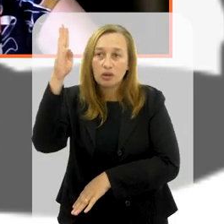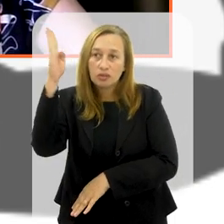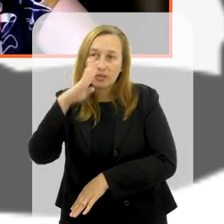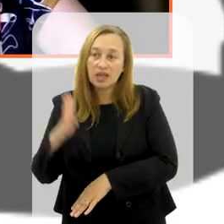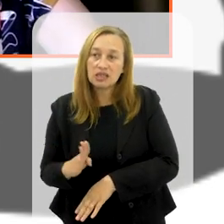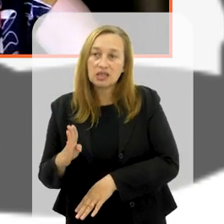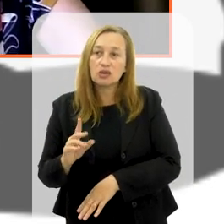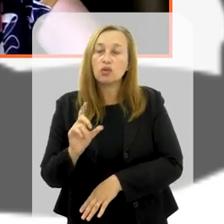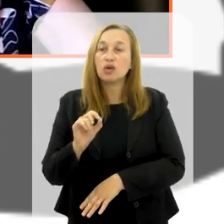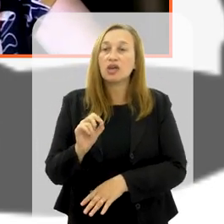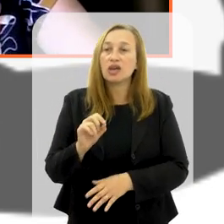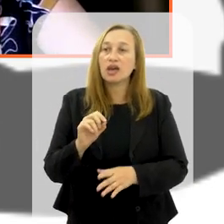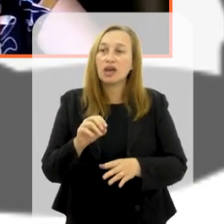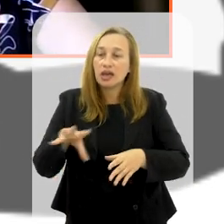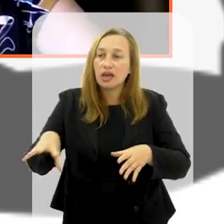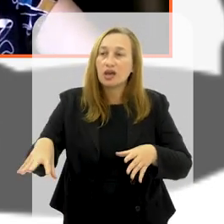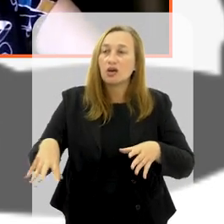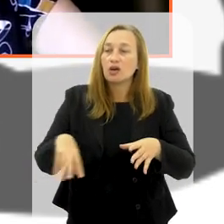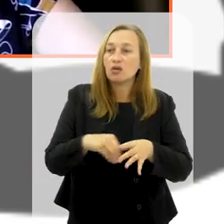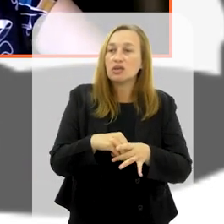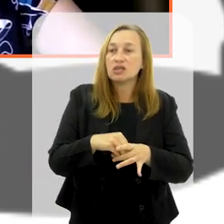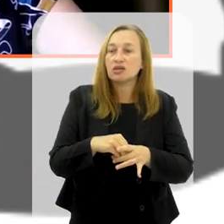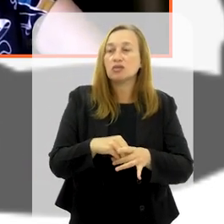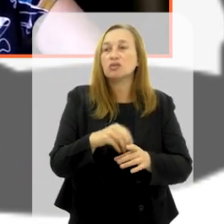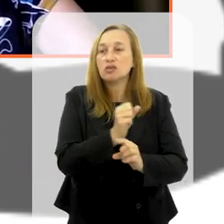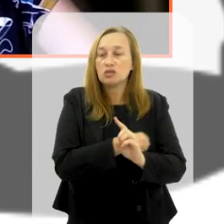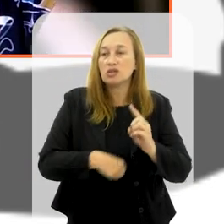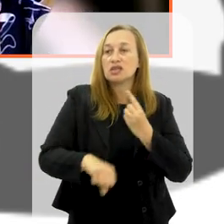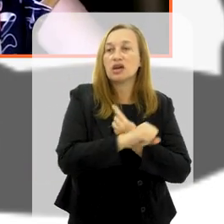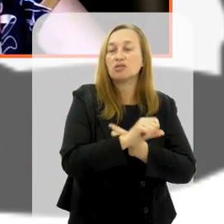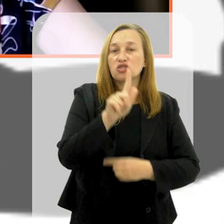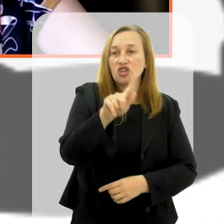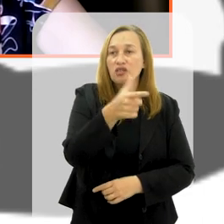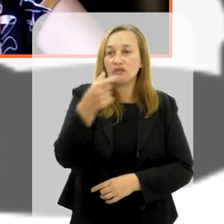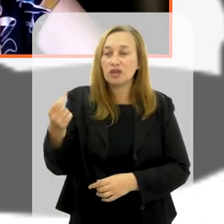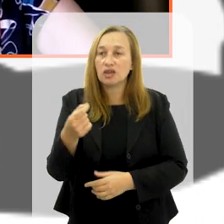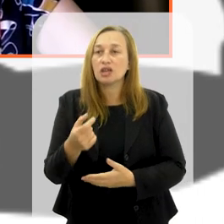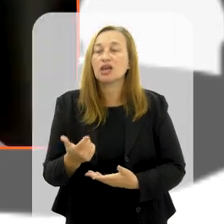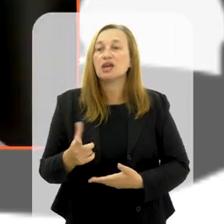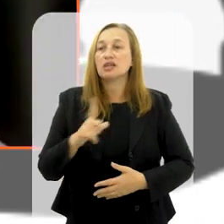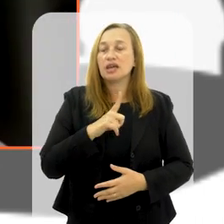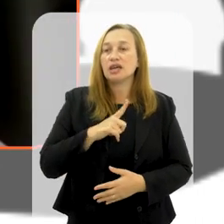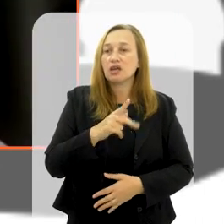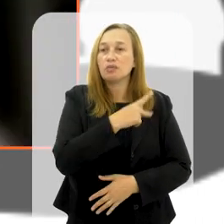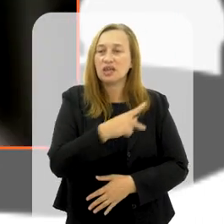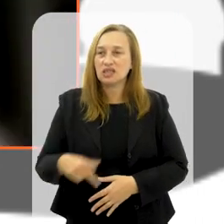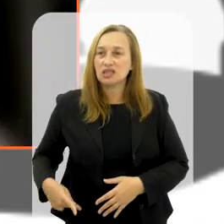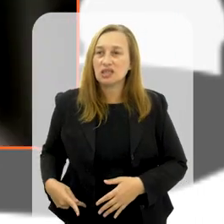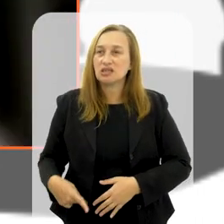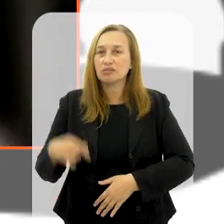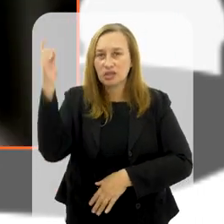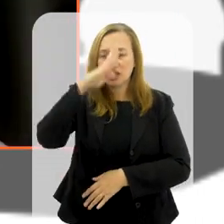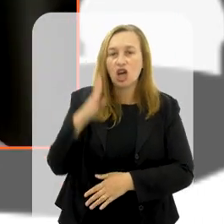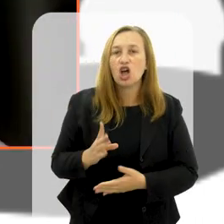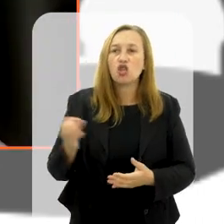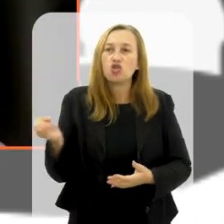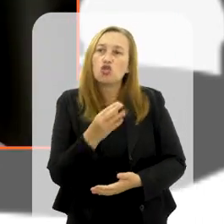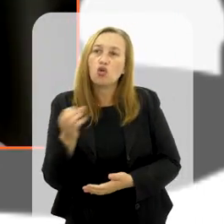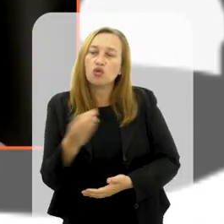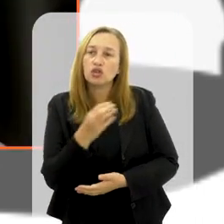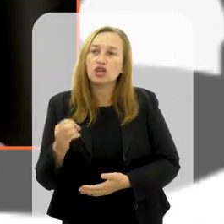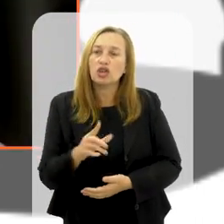brasileiro sobre, por exemplo, o que é a participação social no G20? A gente tem aqui na presença brasileira uma grande